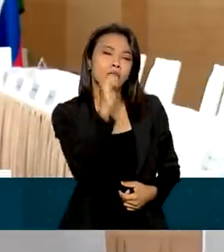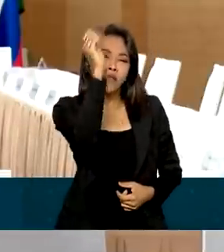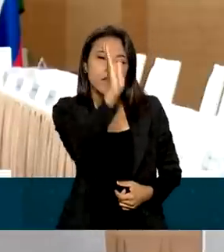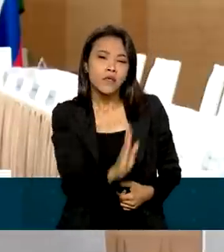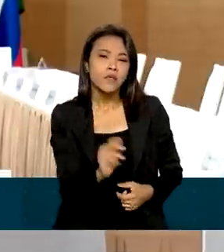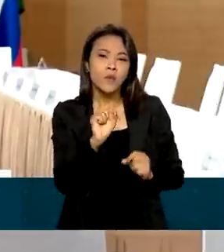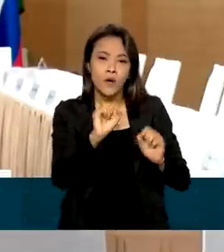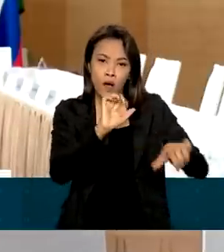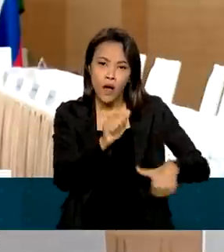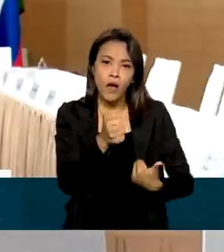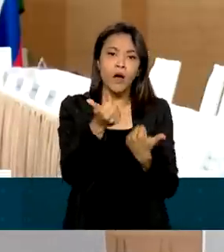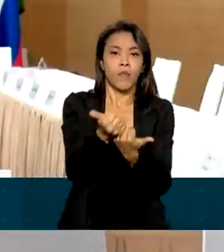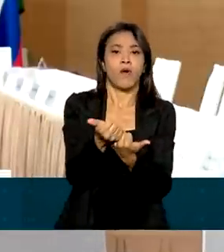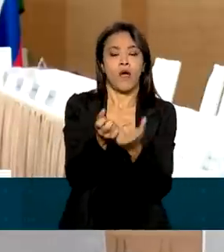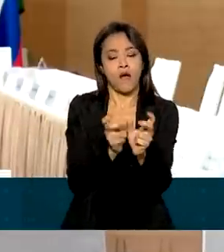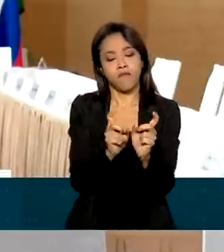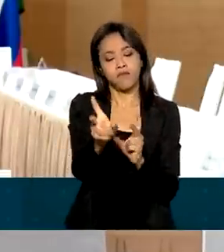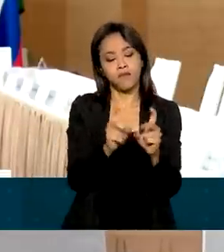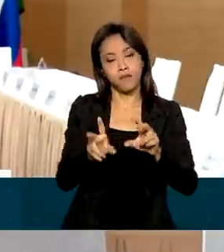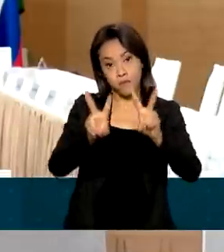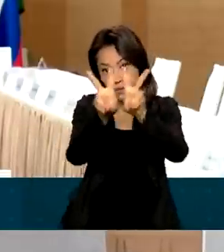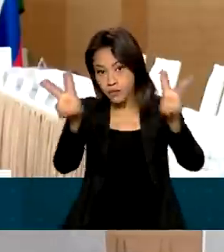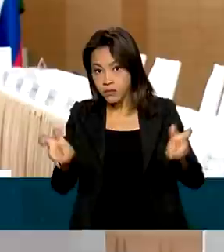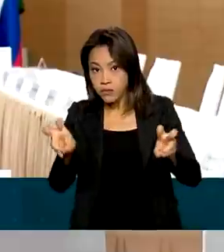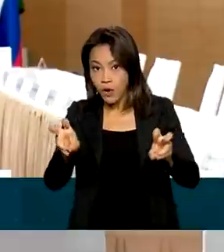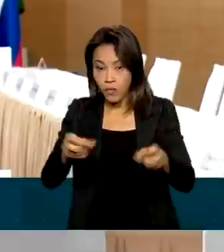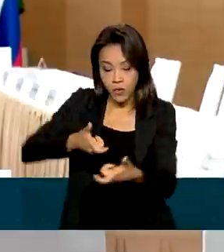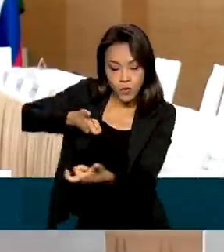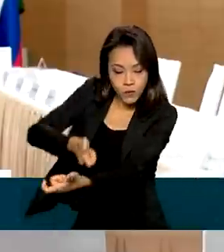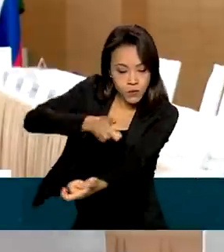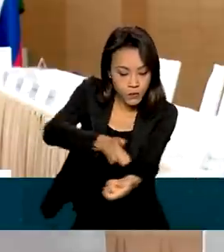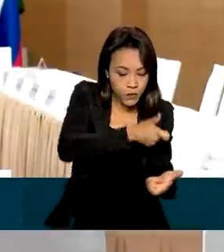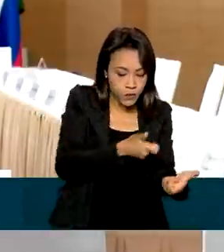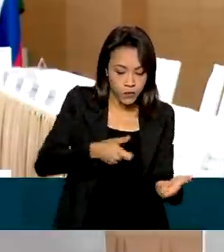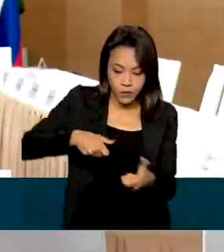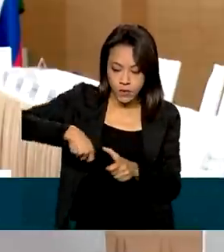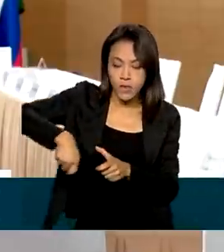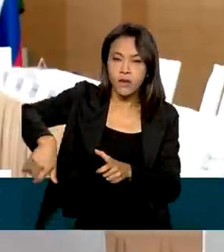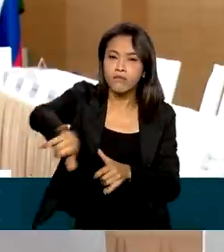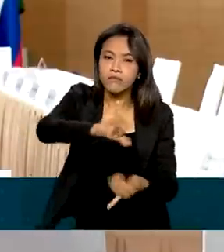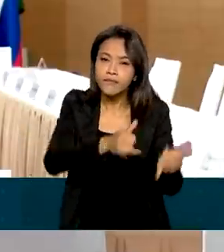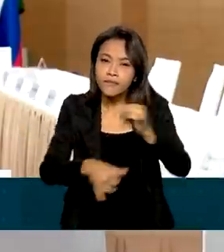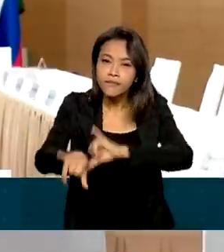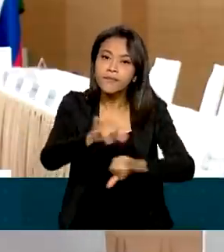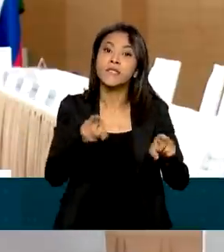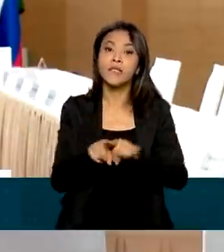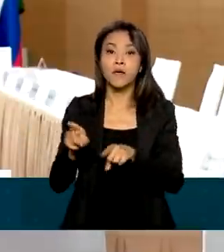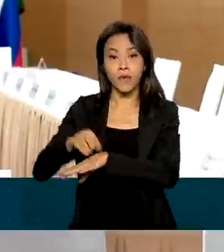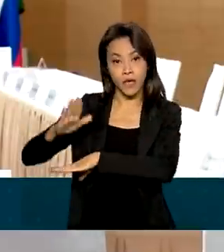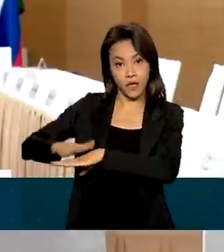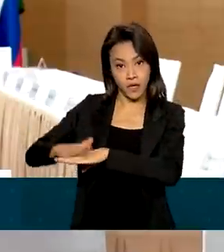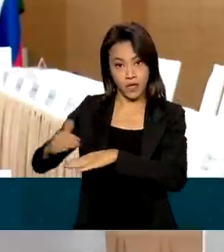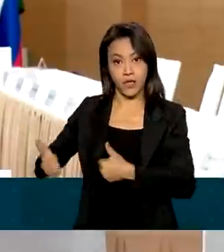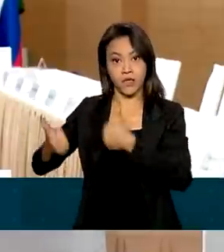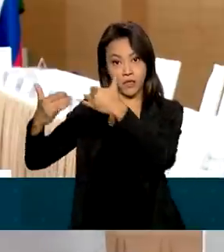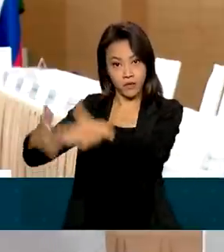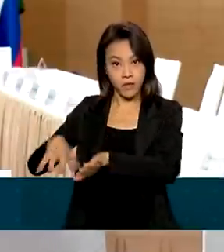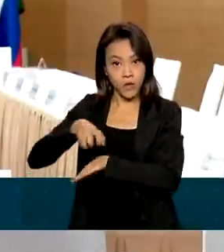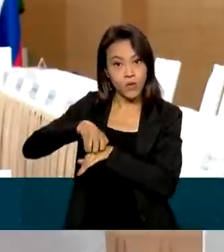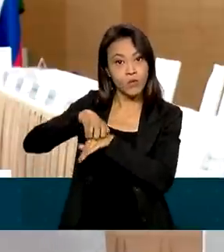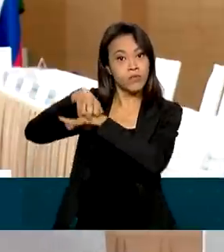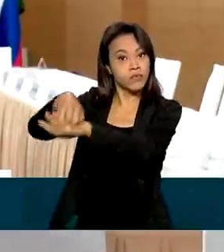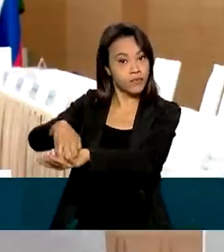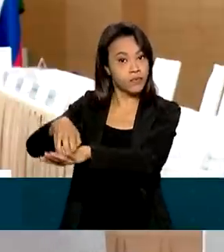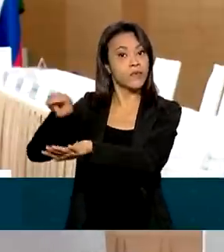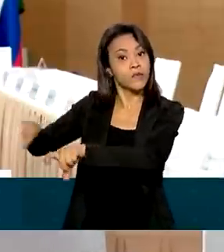fortalecimento do comércio de fertilizantes químicos. De acordo com o Ministério da Agricultura, Pecuária e Abastecimento,